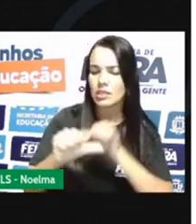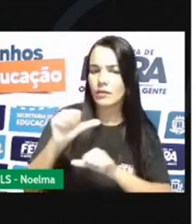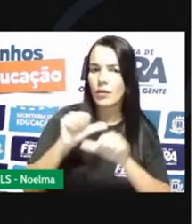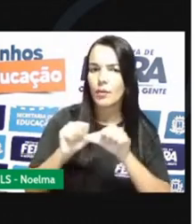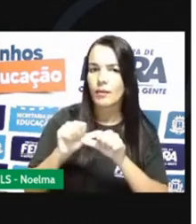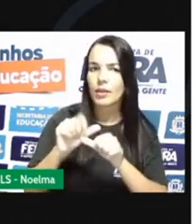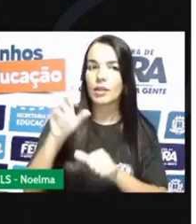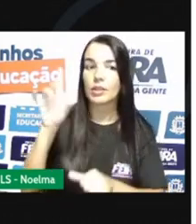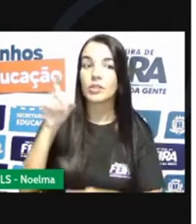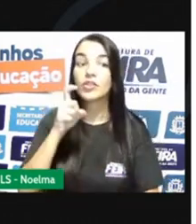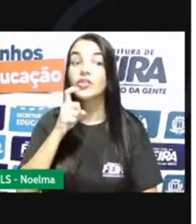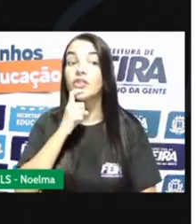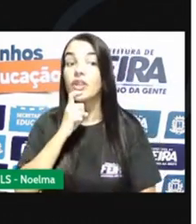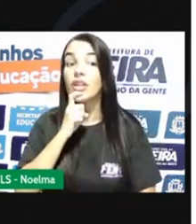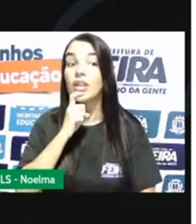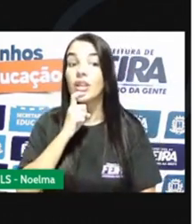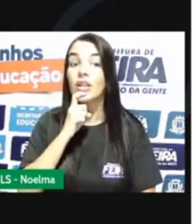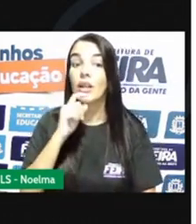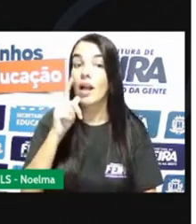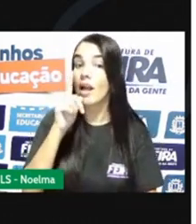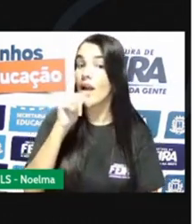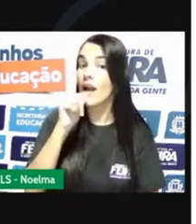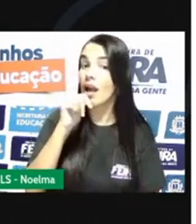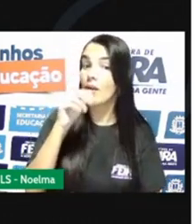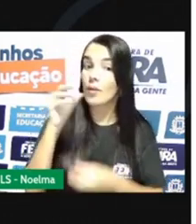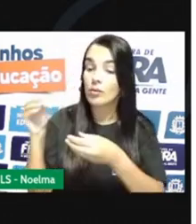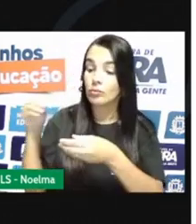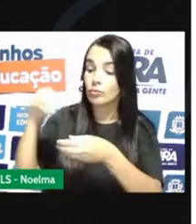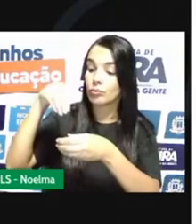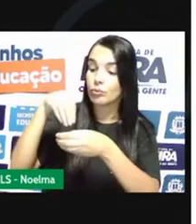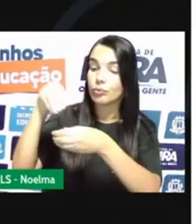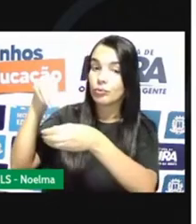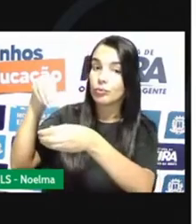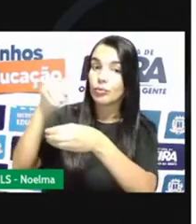no congelador, A broca aqui, ó. Enche.